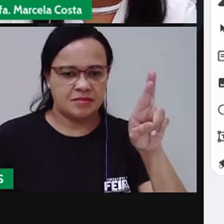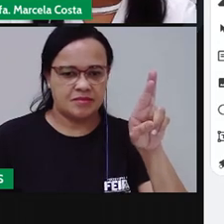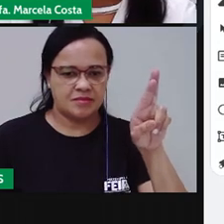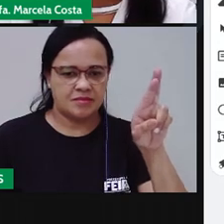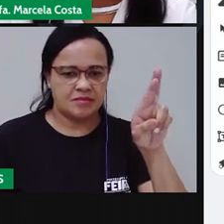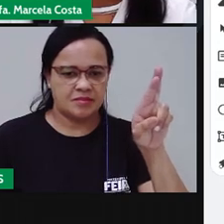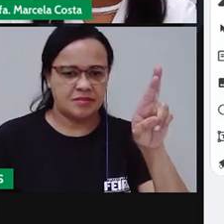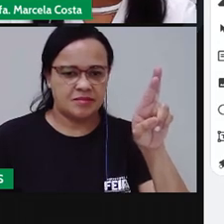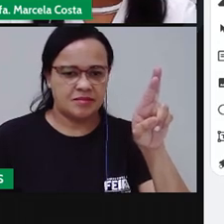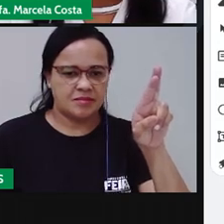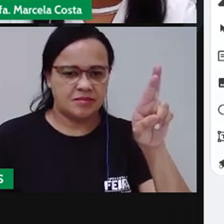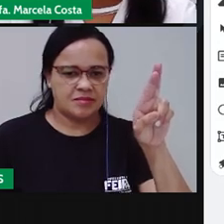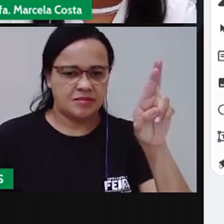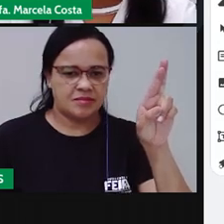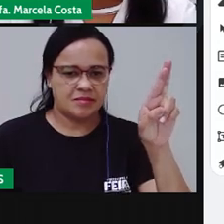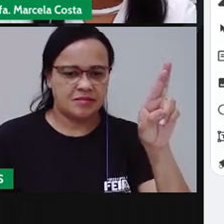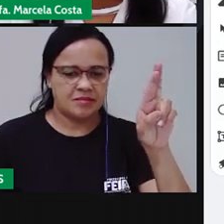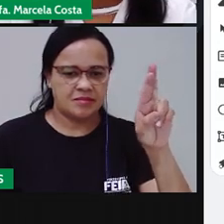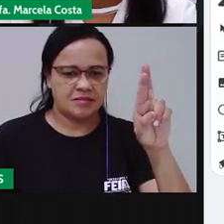Traçado para baixo.